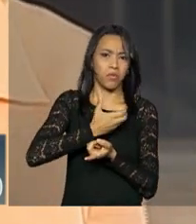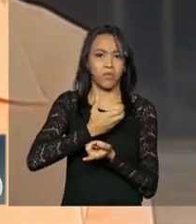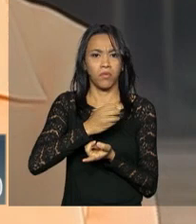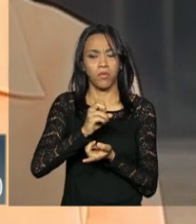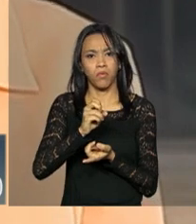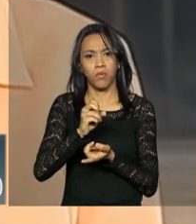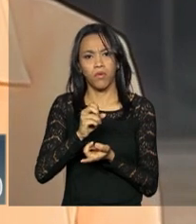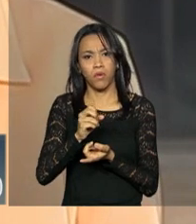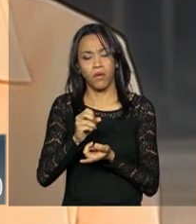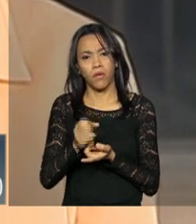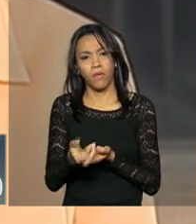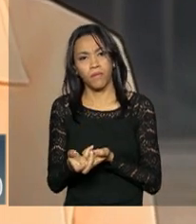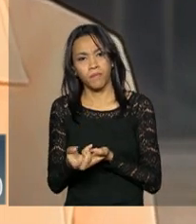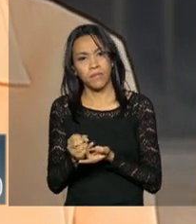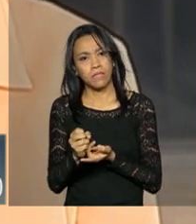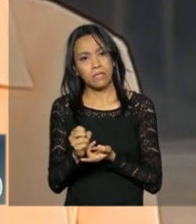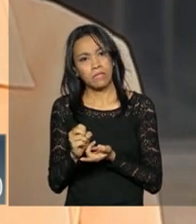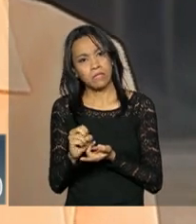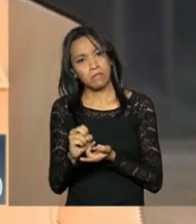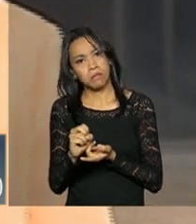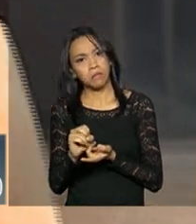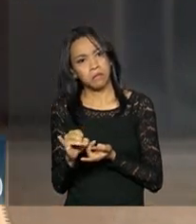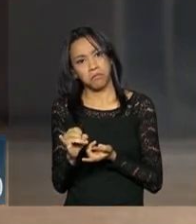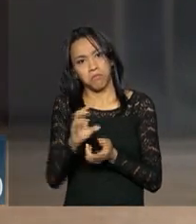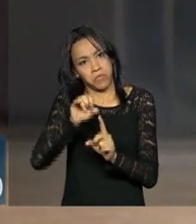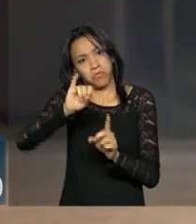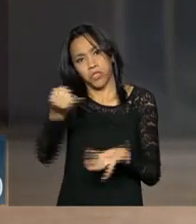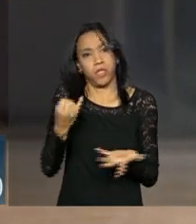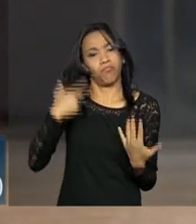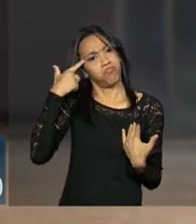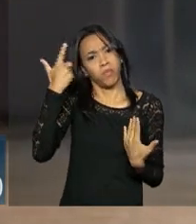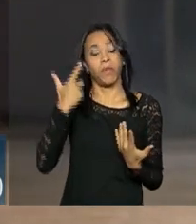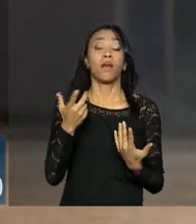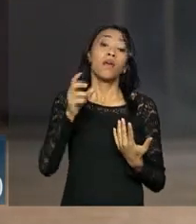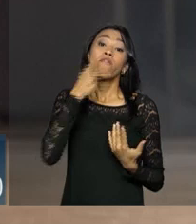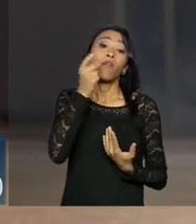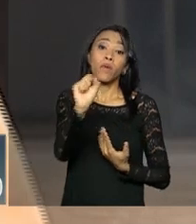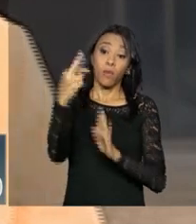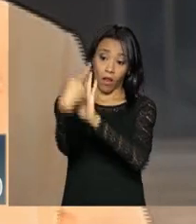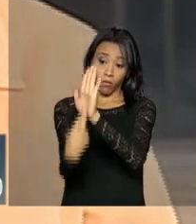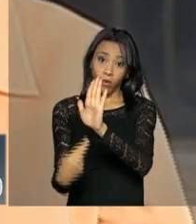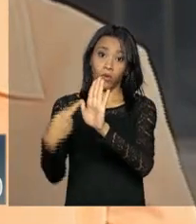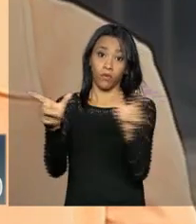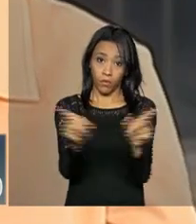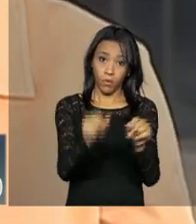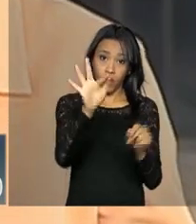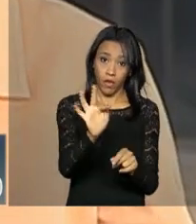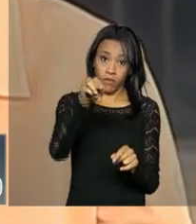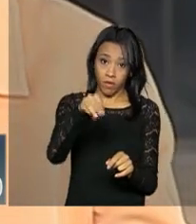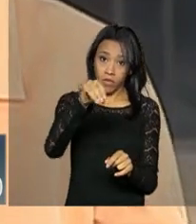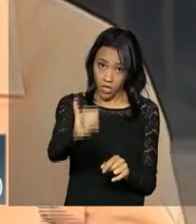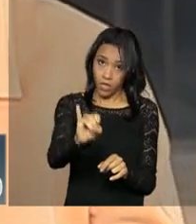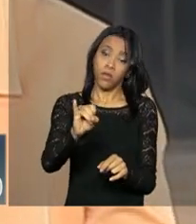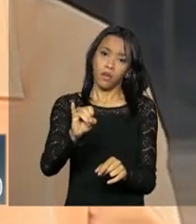de janeiro, dizem que eles esperavam que o Brasil passasse por esse